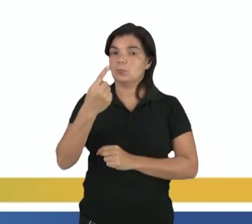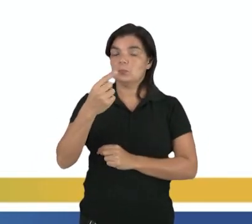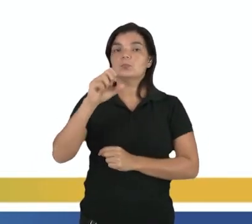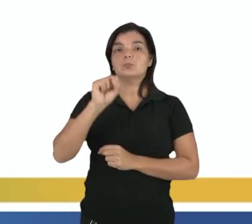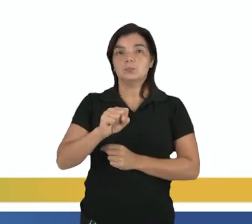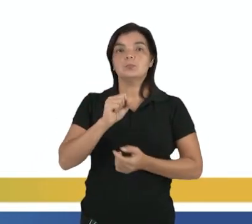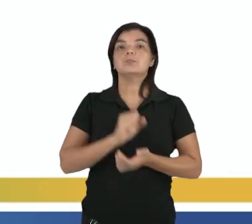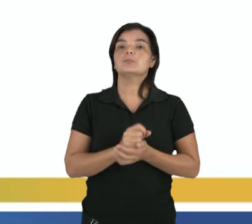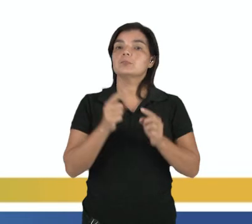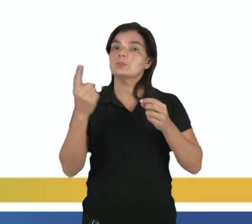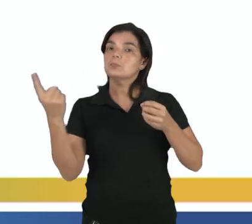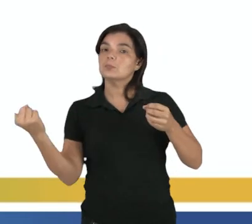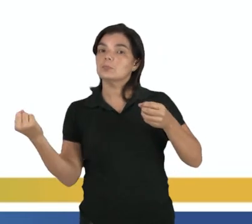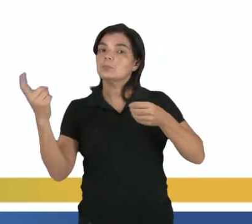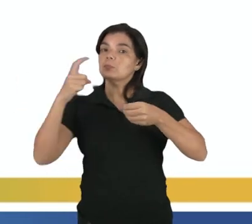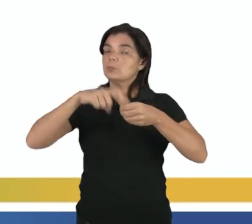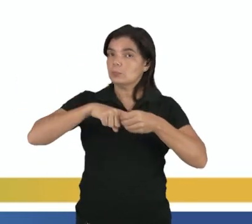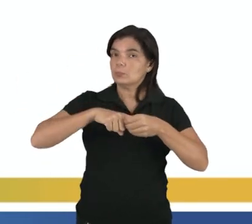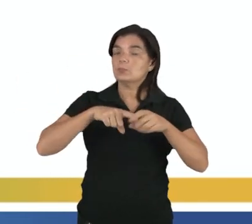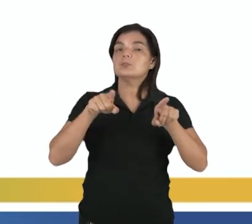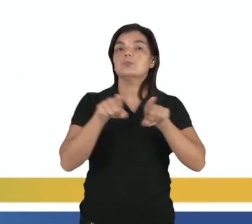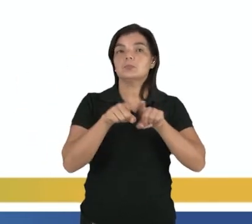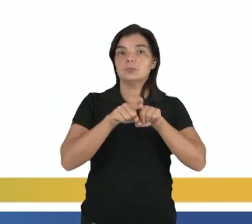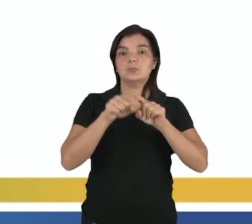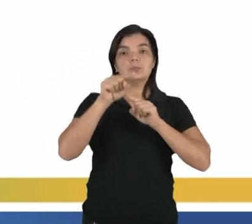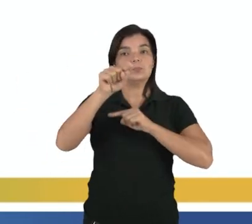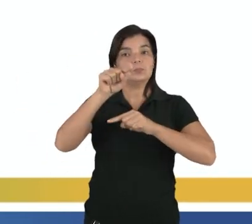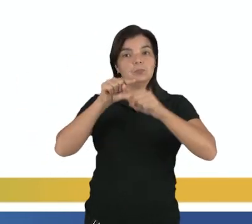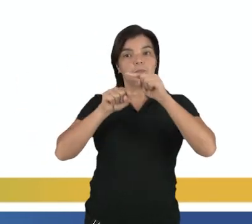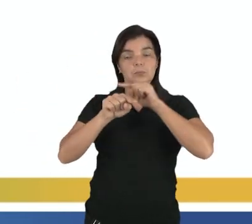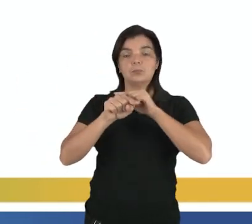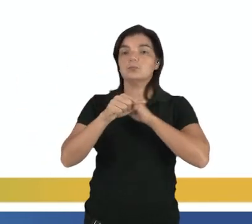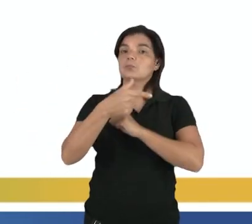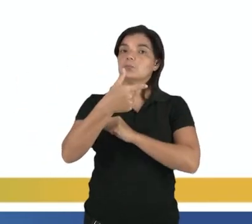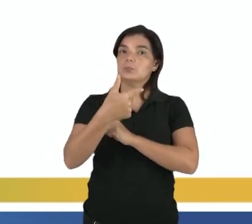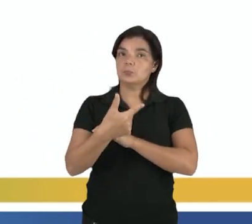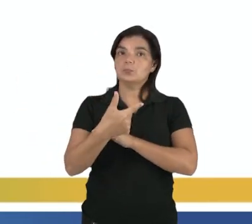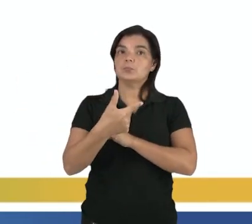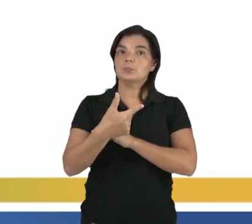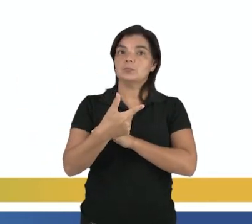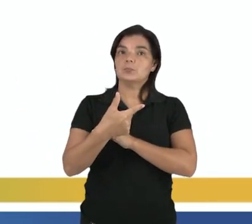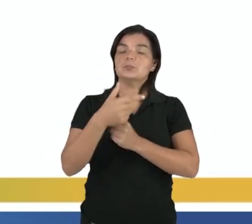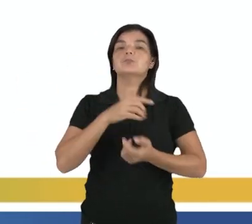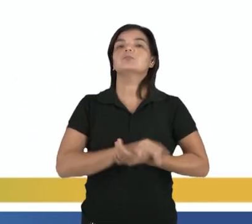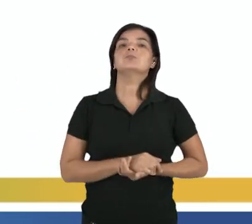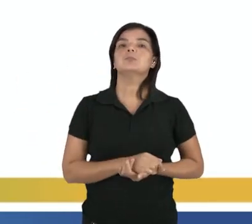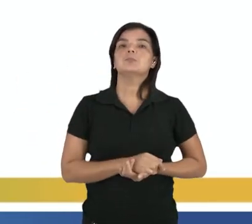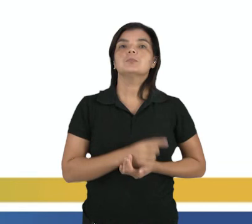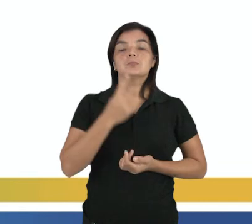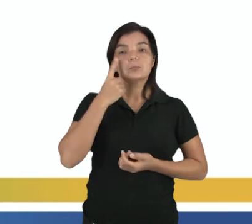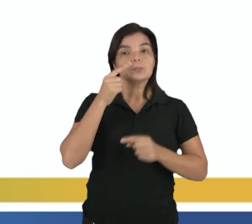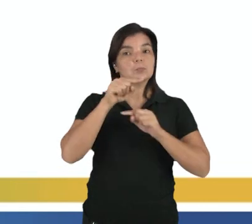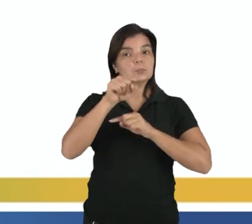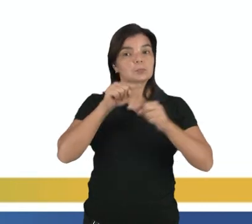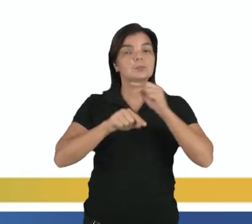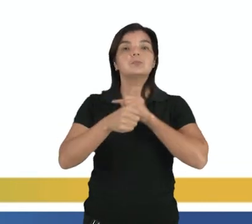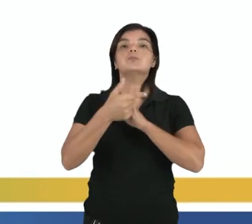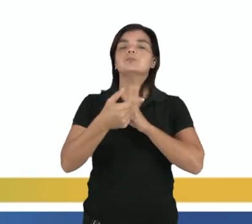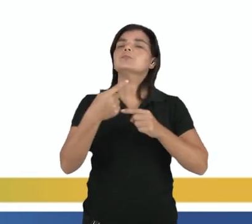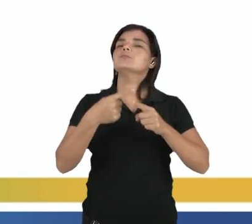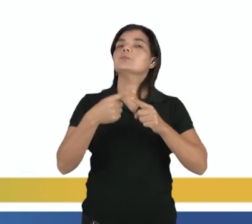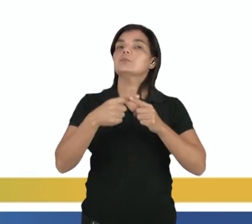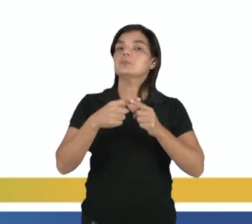segundos, seria o tempo de ida e de volta. Então eu teria que dividir por 2 aqui, pessoal. Vê que está dividido por 2.